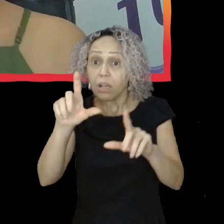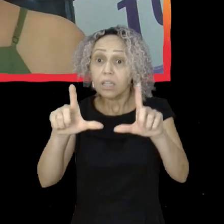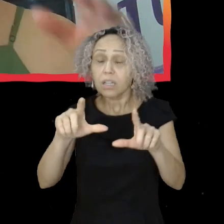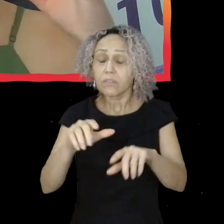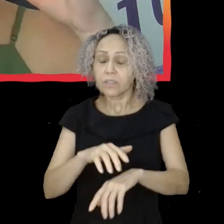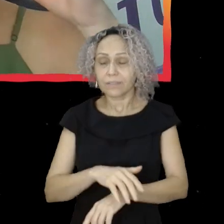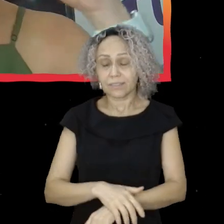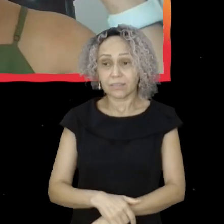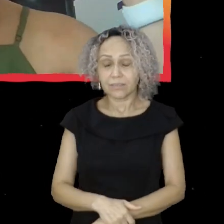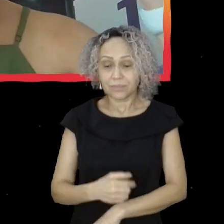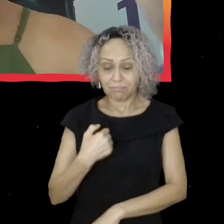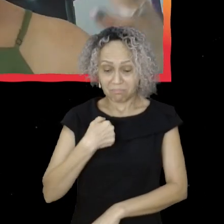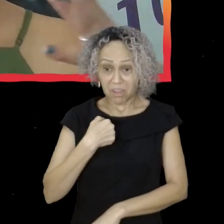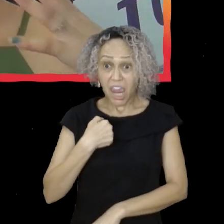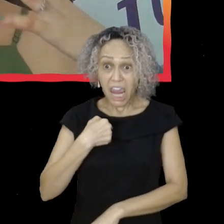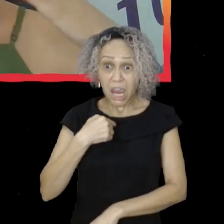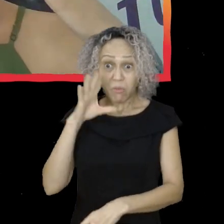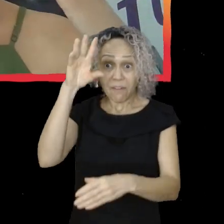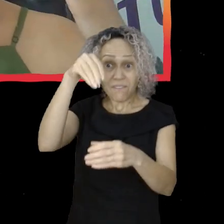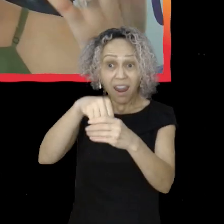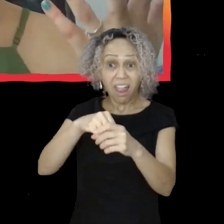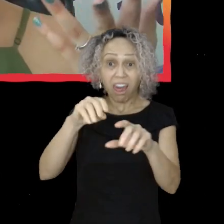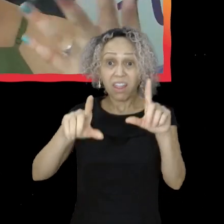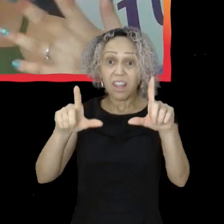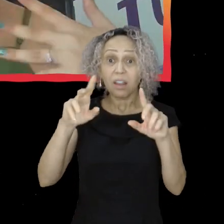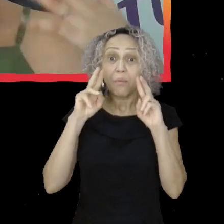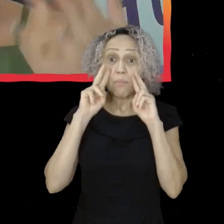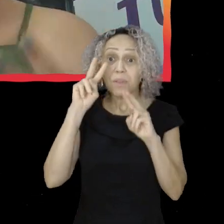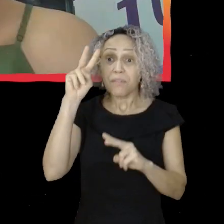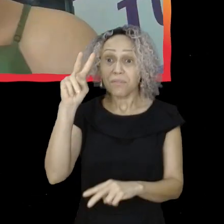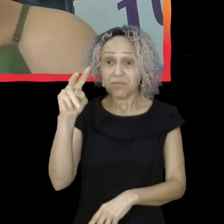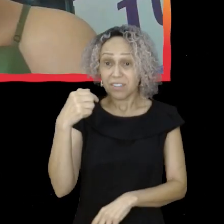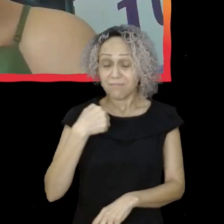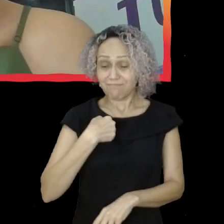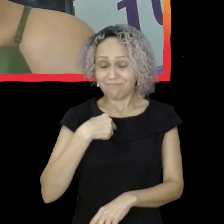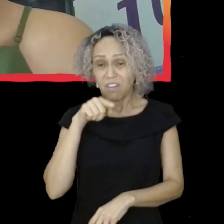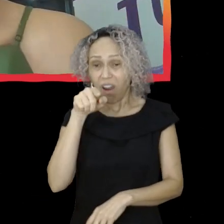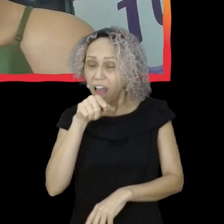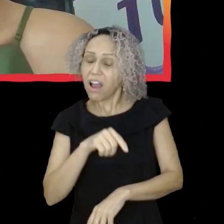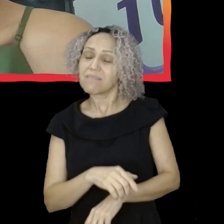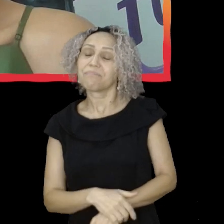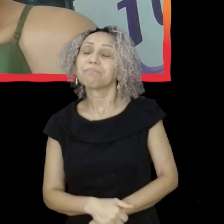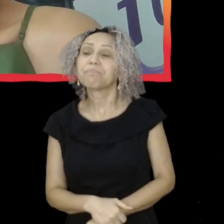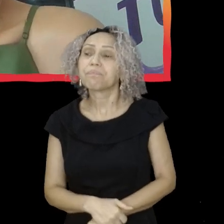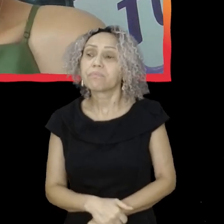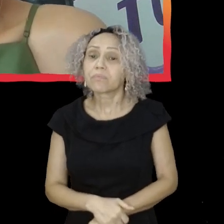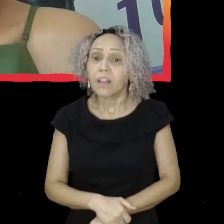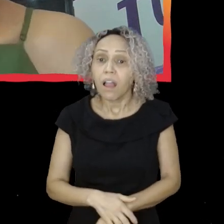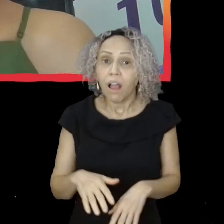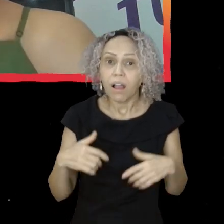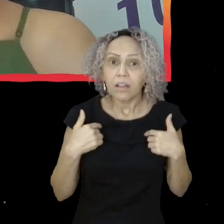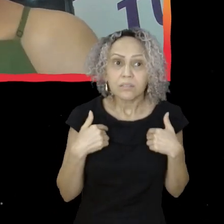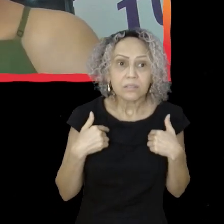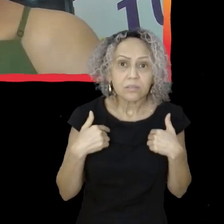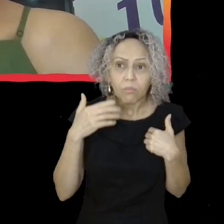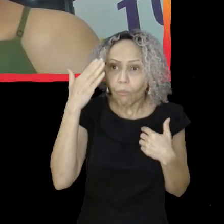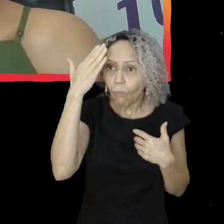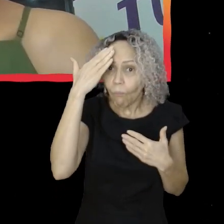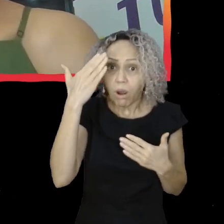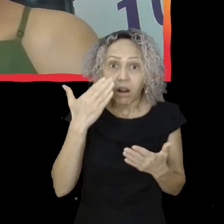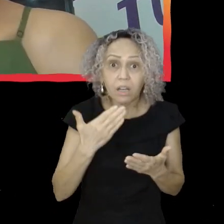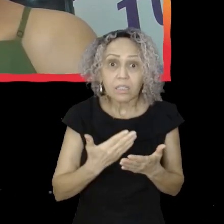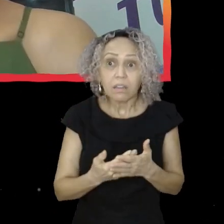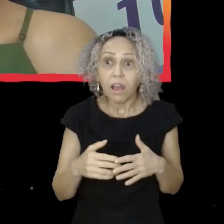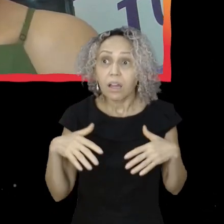e daí eu fui começar a me dar conta, né? E demorou muito, assim, eu não acreditava. E daí,